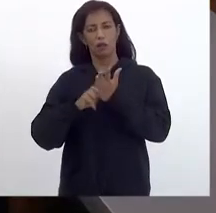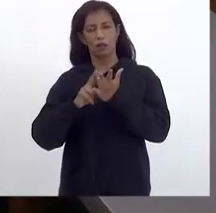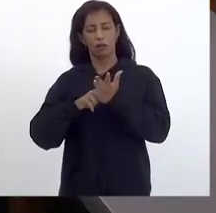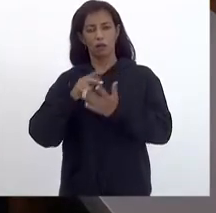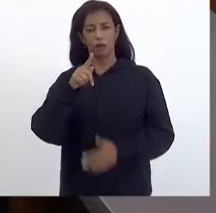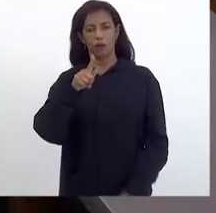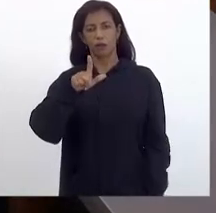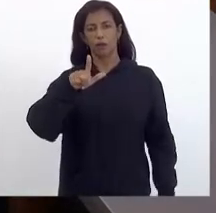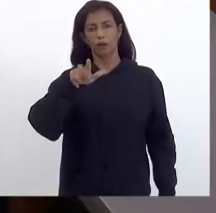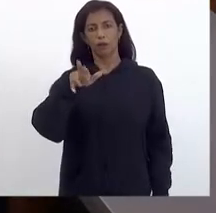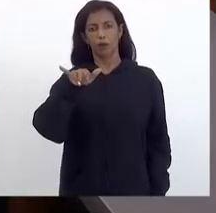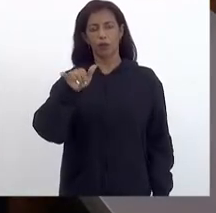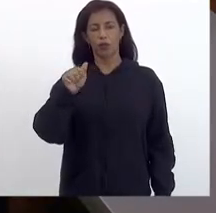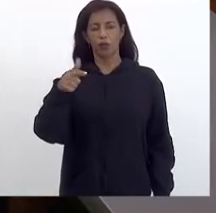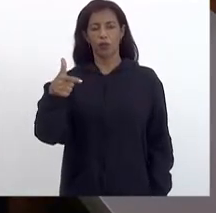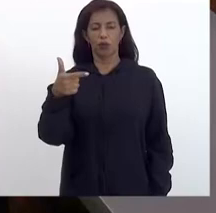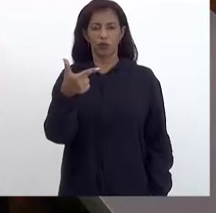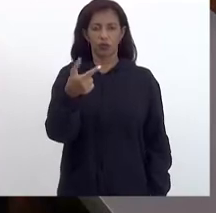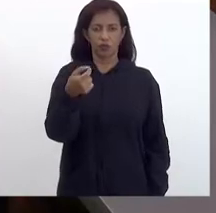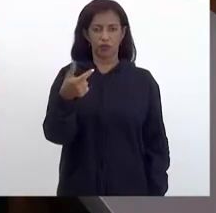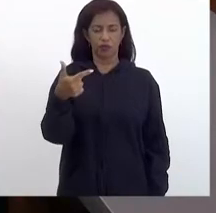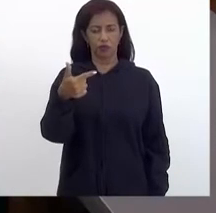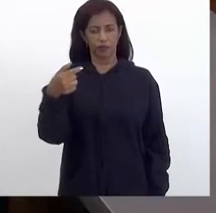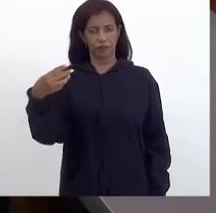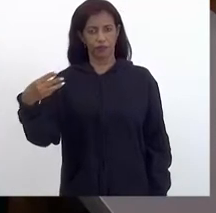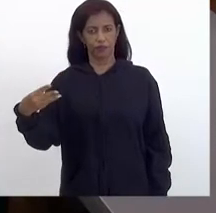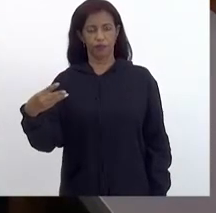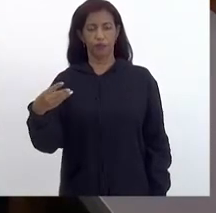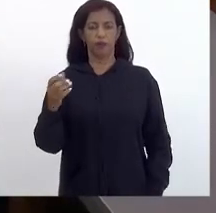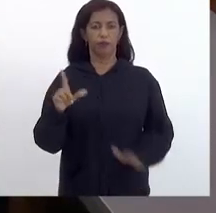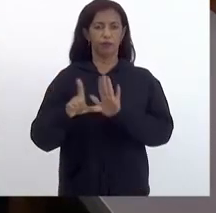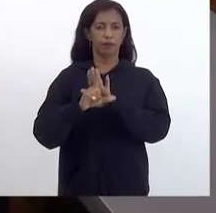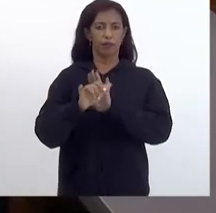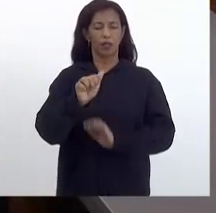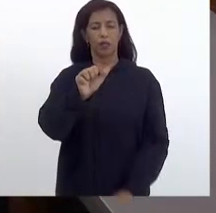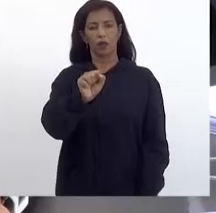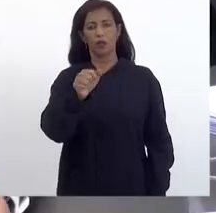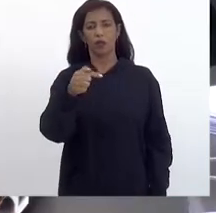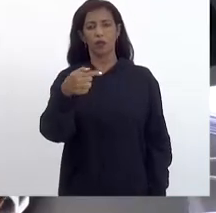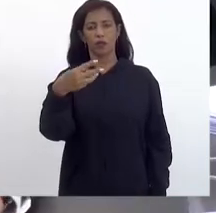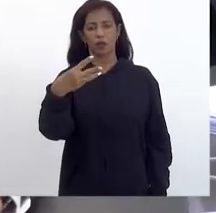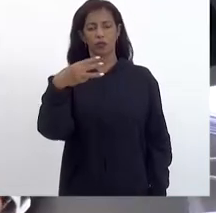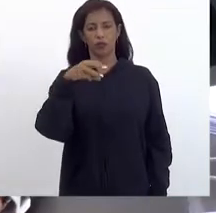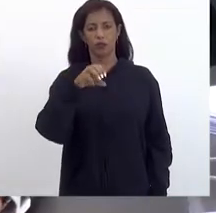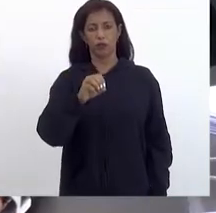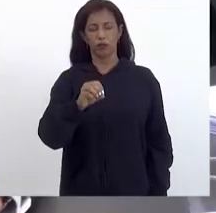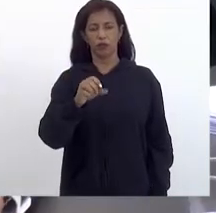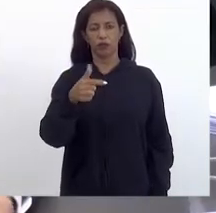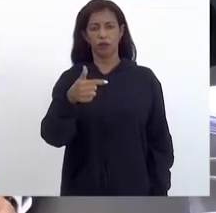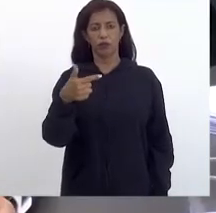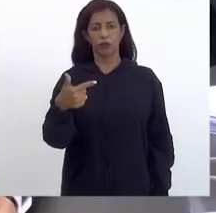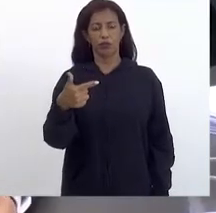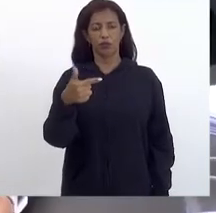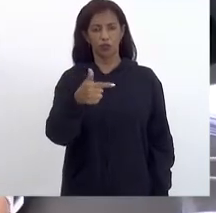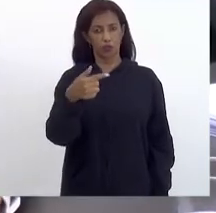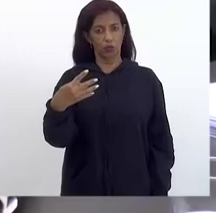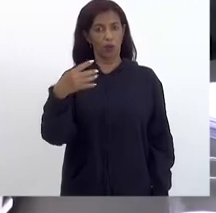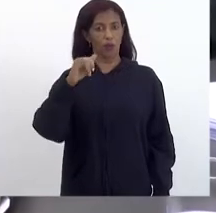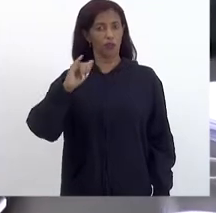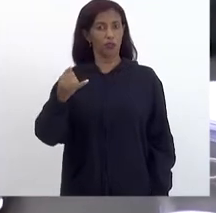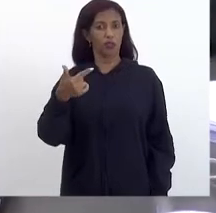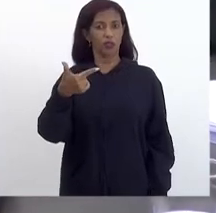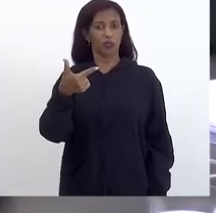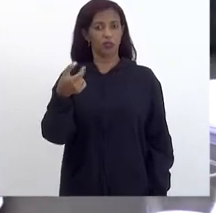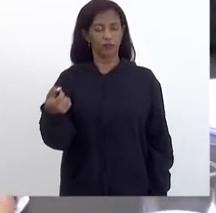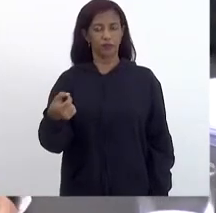Plurianual 2020-2023, instituído pela lei número 8730, de 24 de janeiro de 2020.